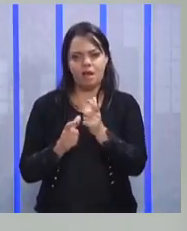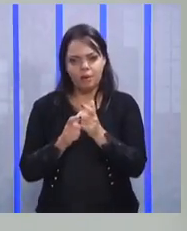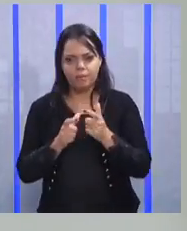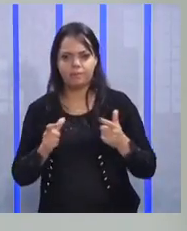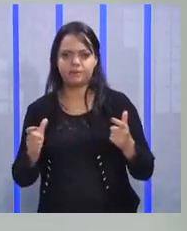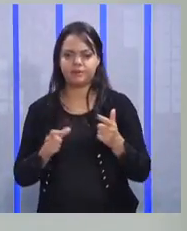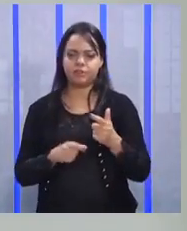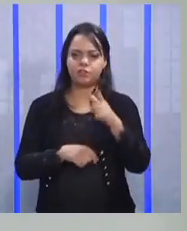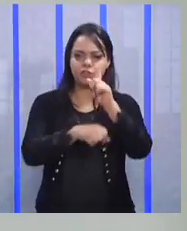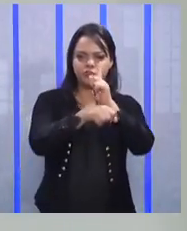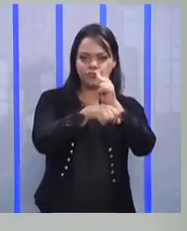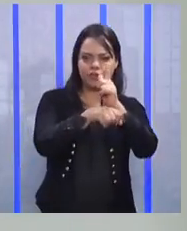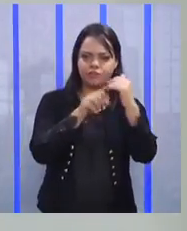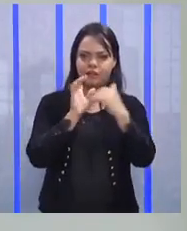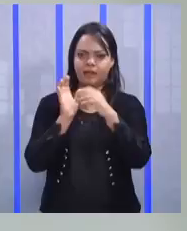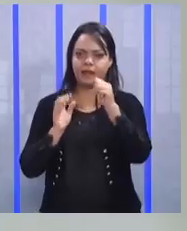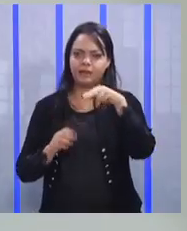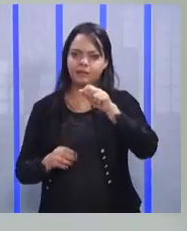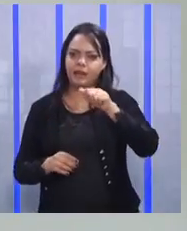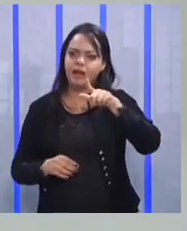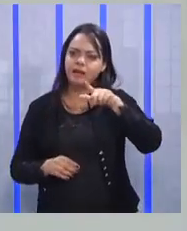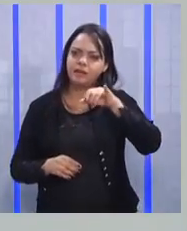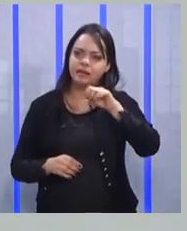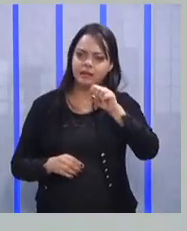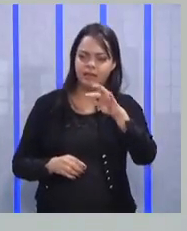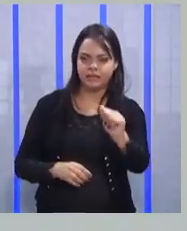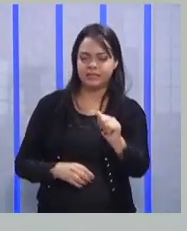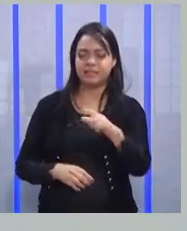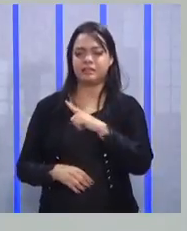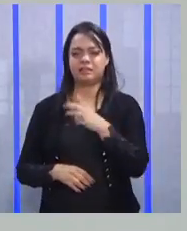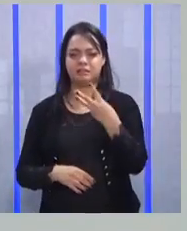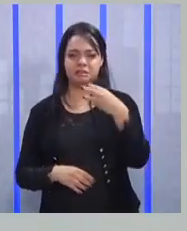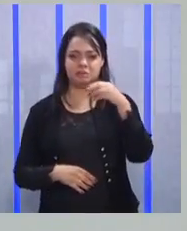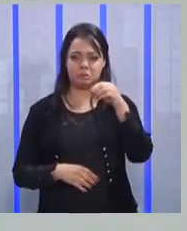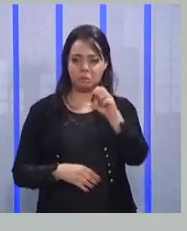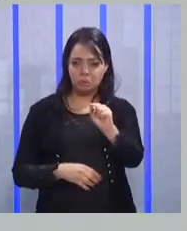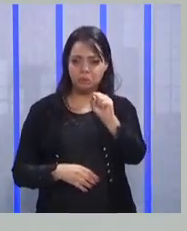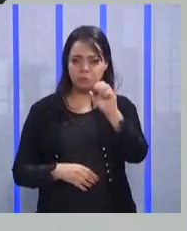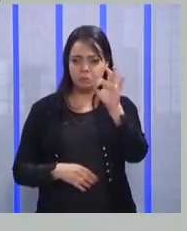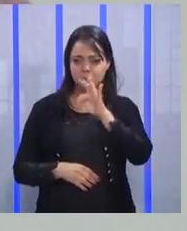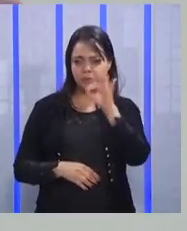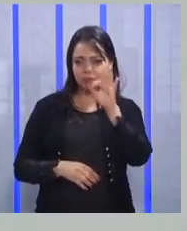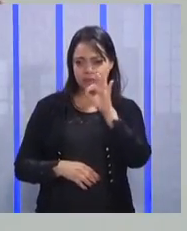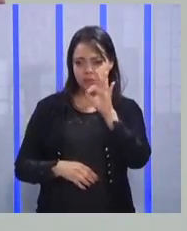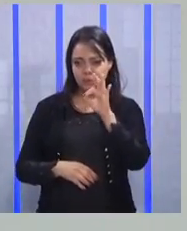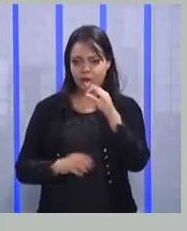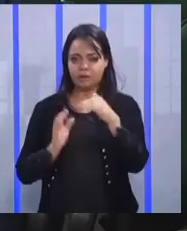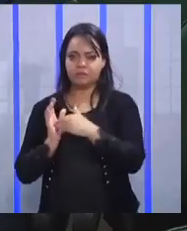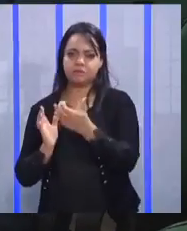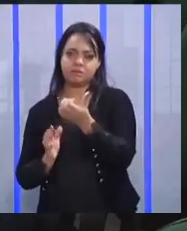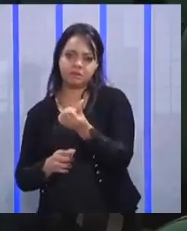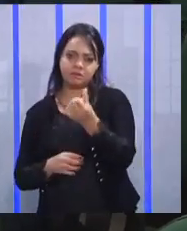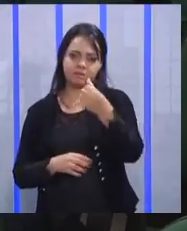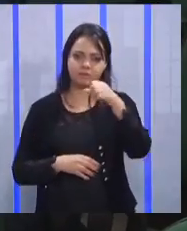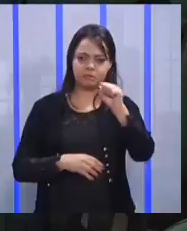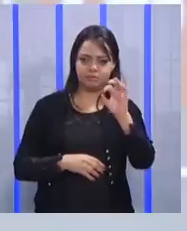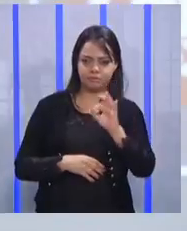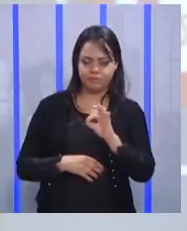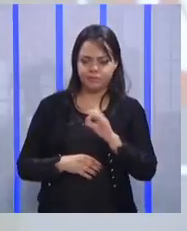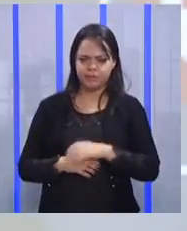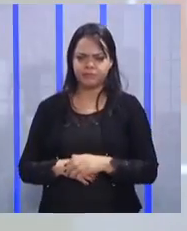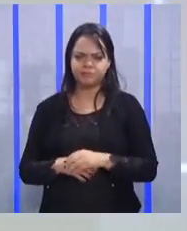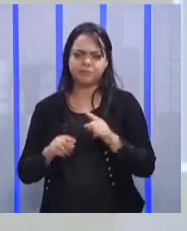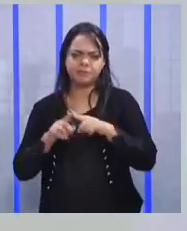até analista, de 38% sobe para 60%. E analista é quem faz a coisa acontecer. Agora, por que